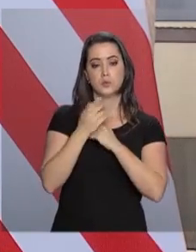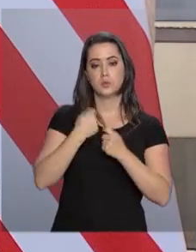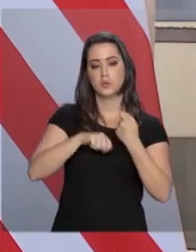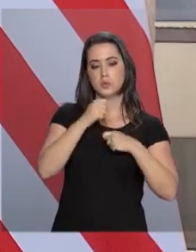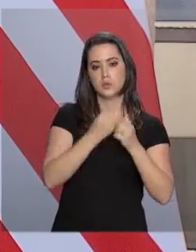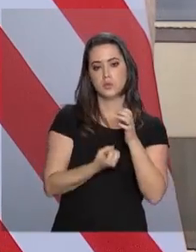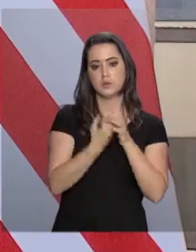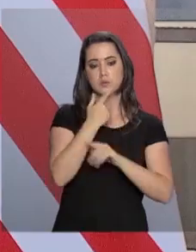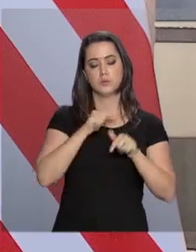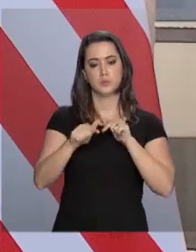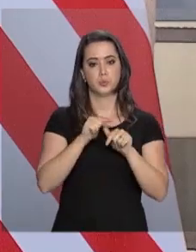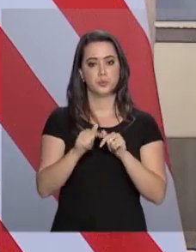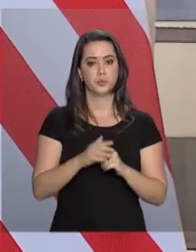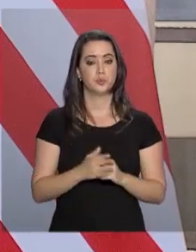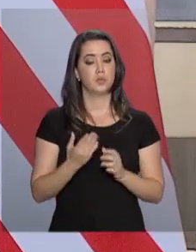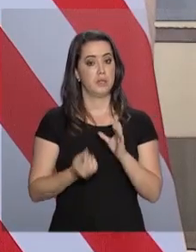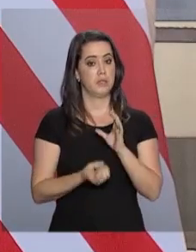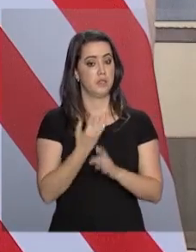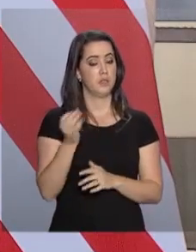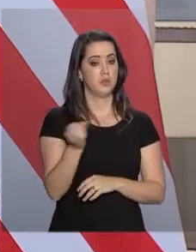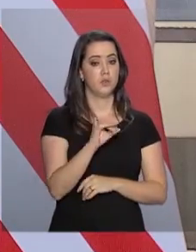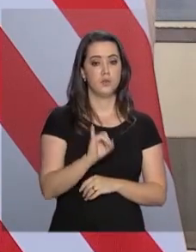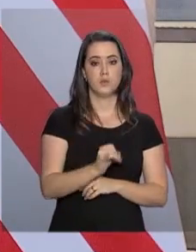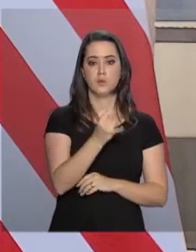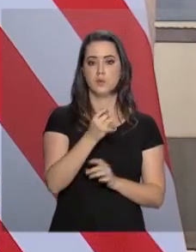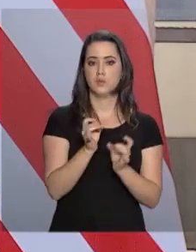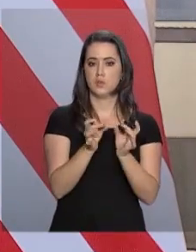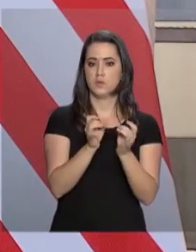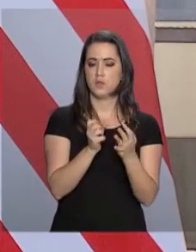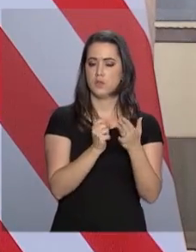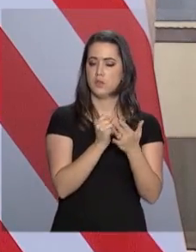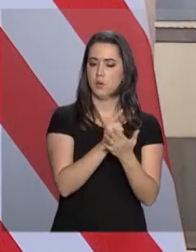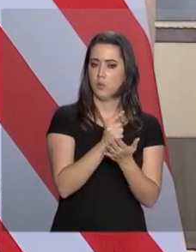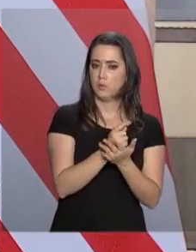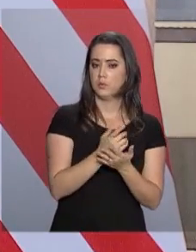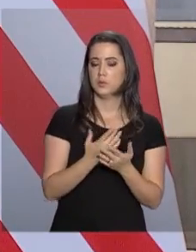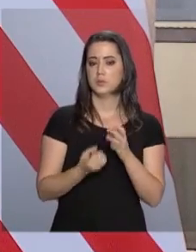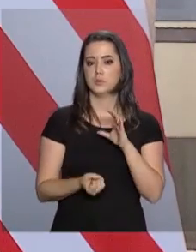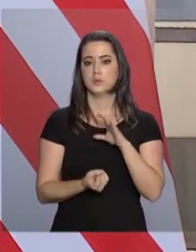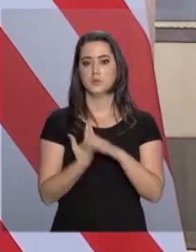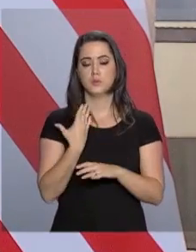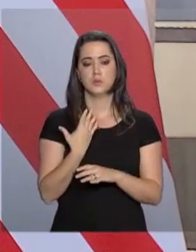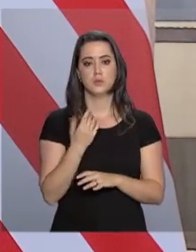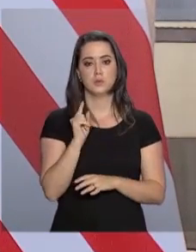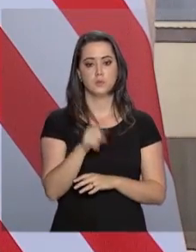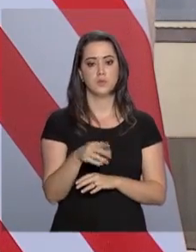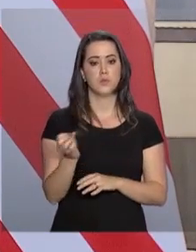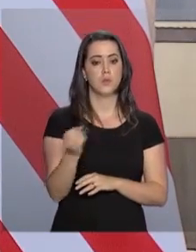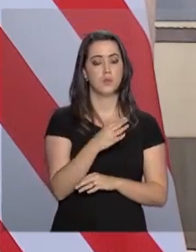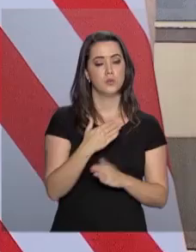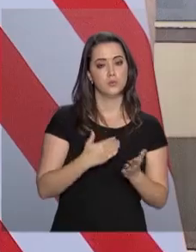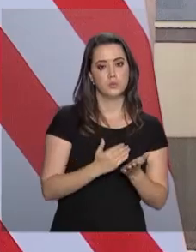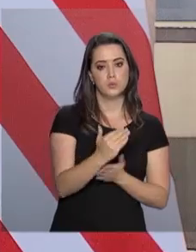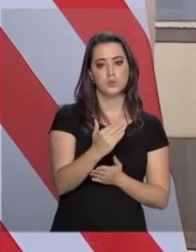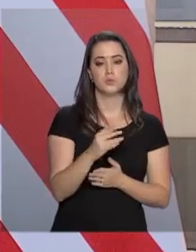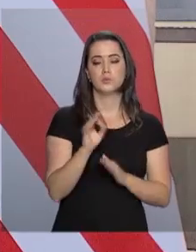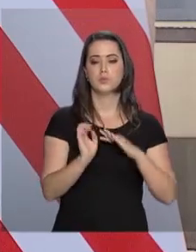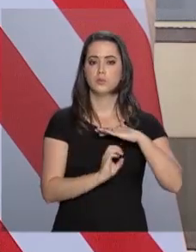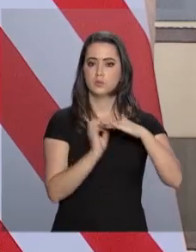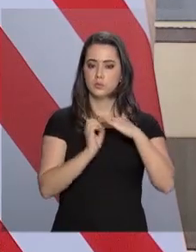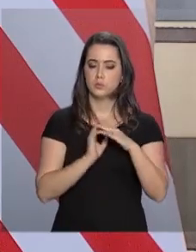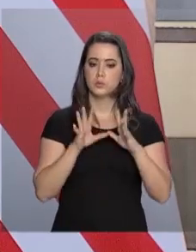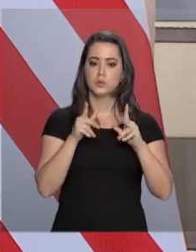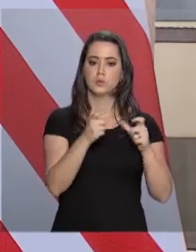Brasil, a gerar empregos, a gerar novas oportunidades de negócios, a gerar novas iniciativas em